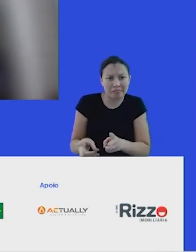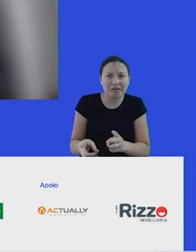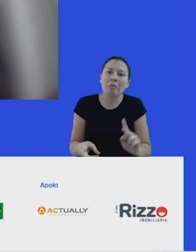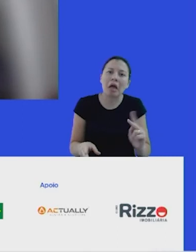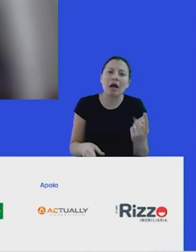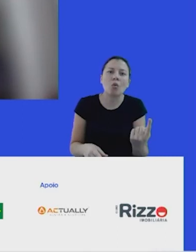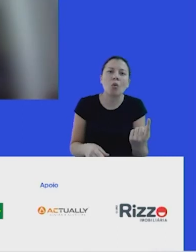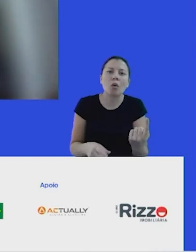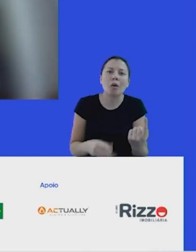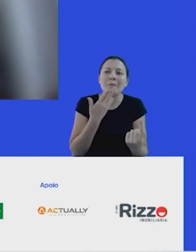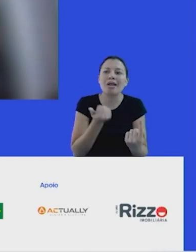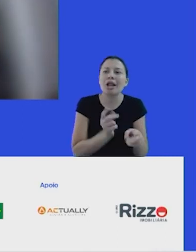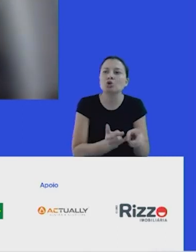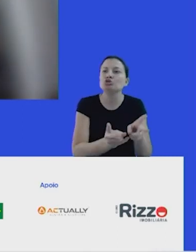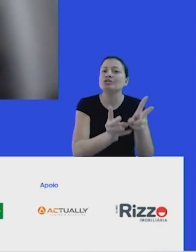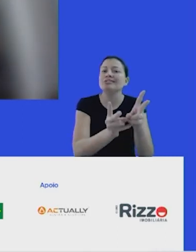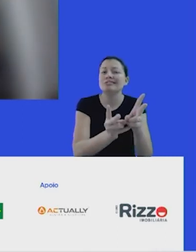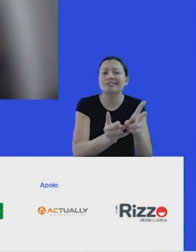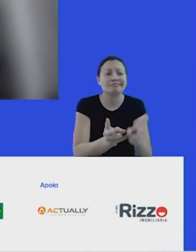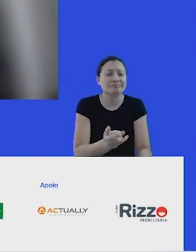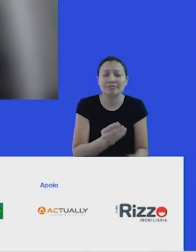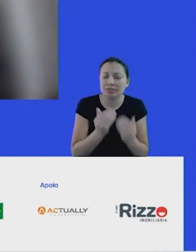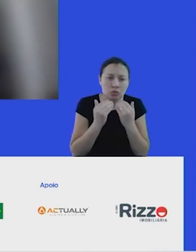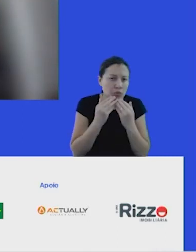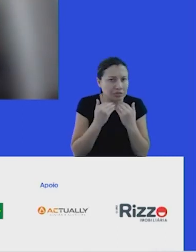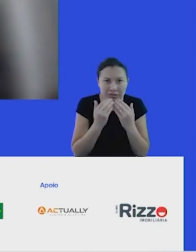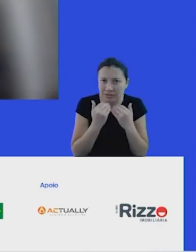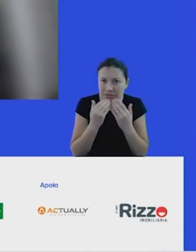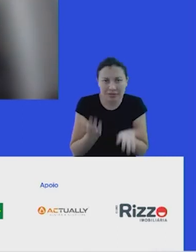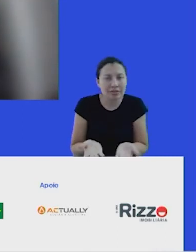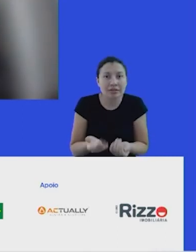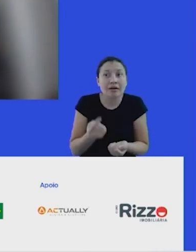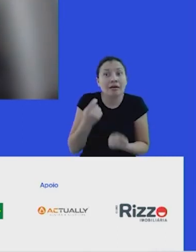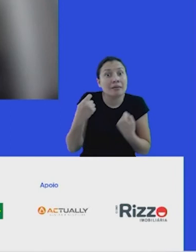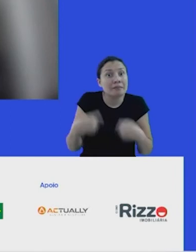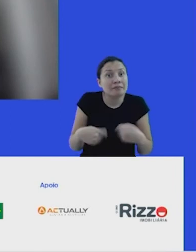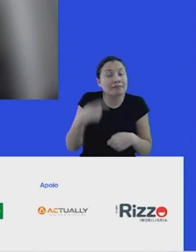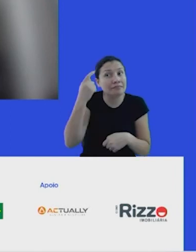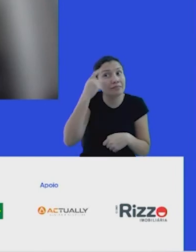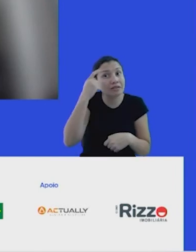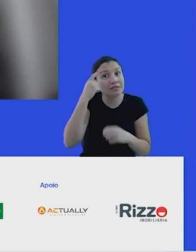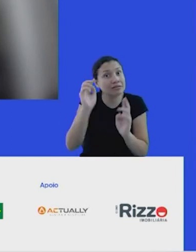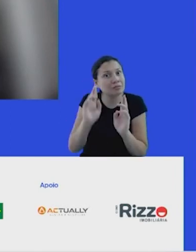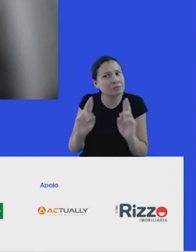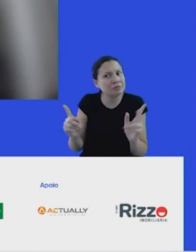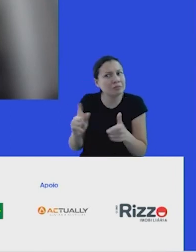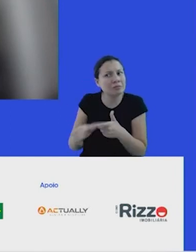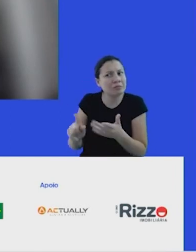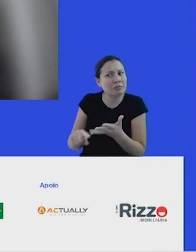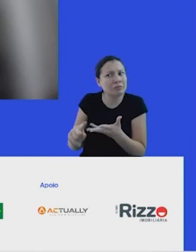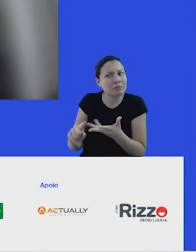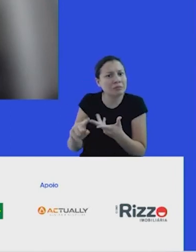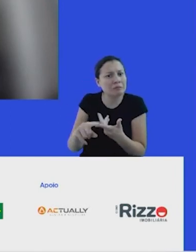não vai ser suficiente. A gente precisa pensar realmente de maneira diferente uma série de problemáticas e aí são das mais